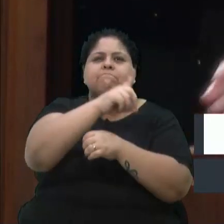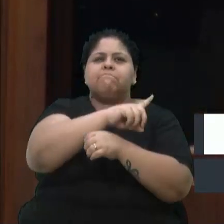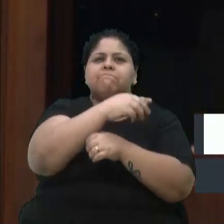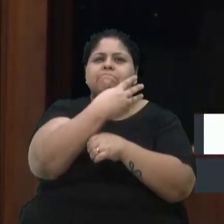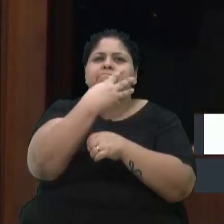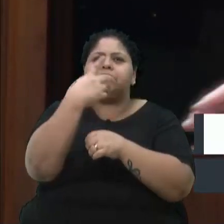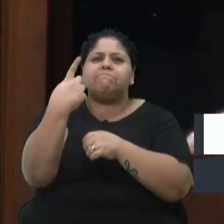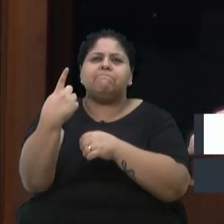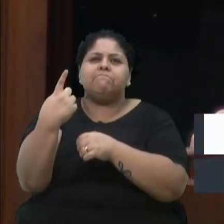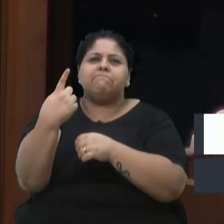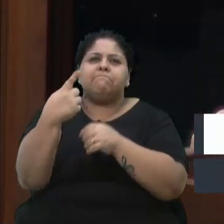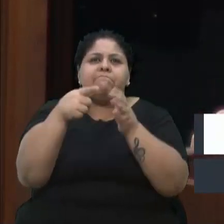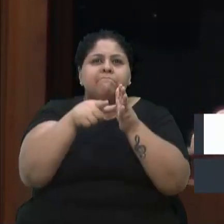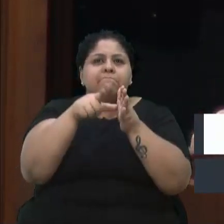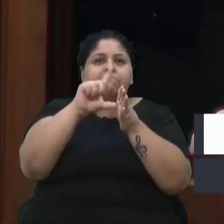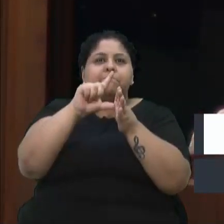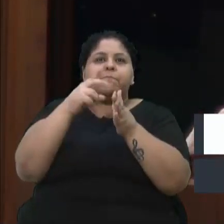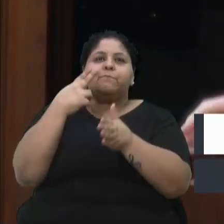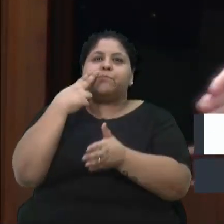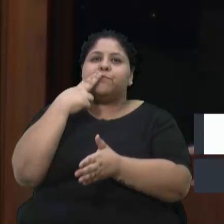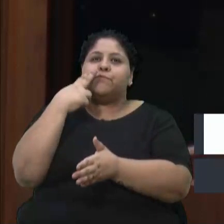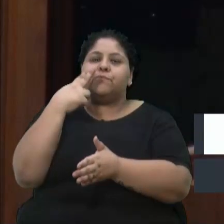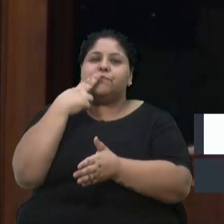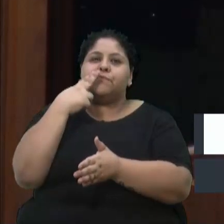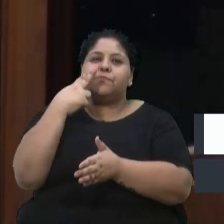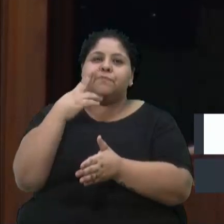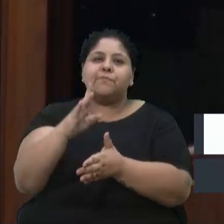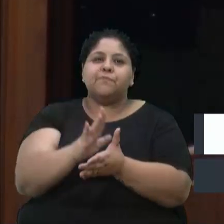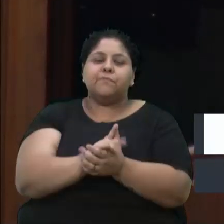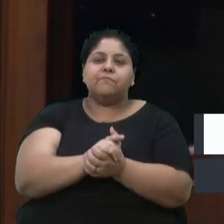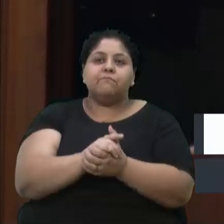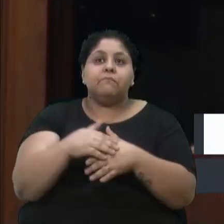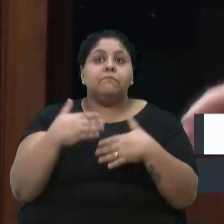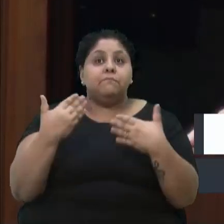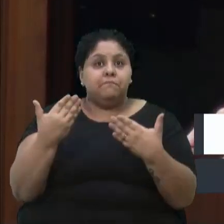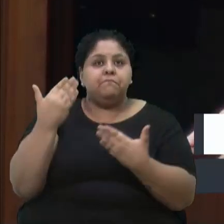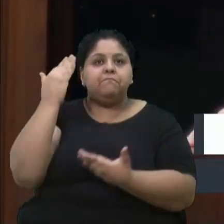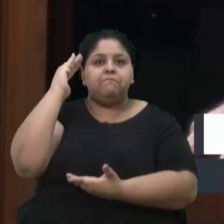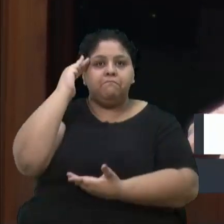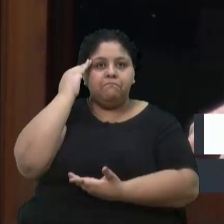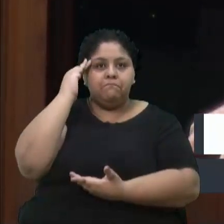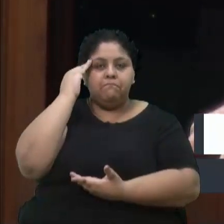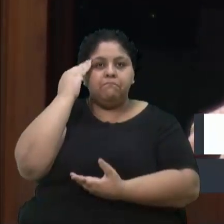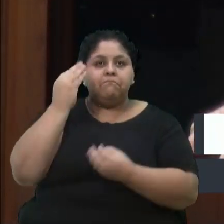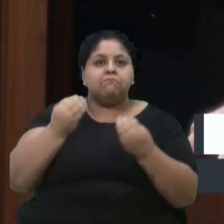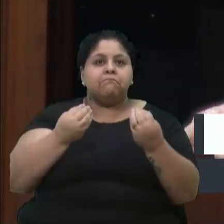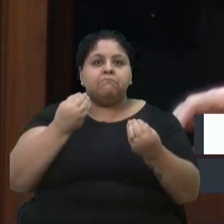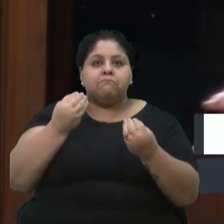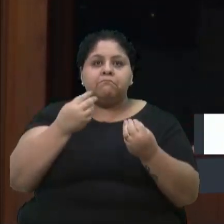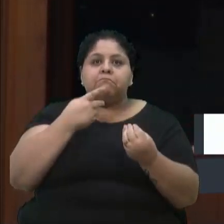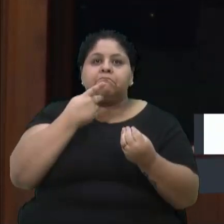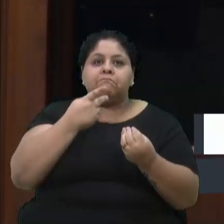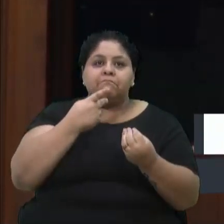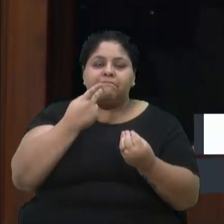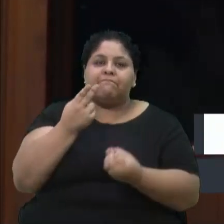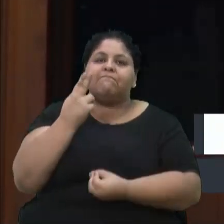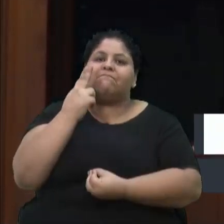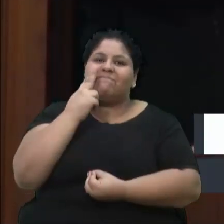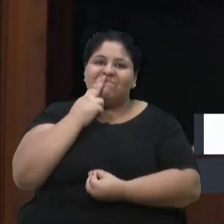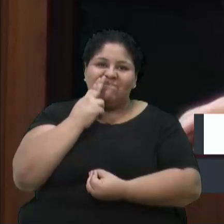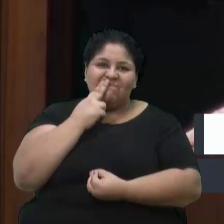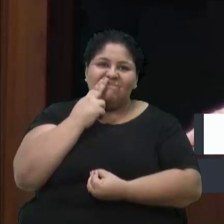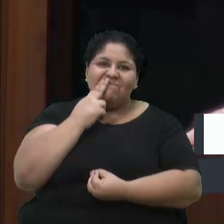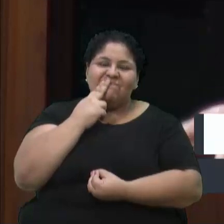antitabagismo. Então, sabemos, como disse, que o cigarro, ele é um